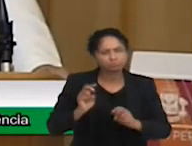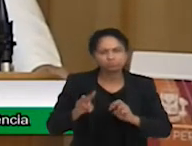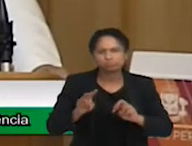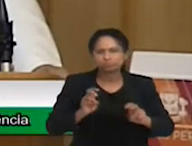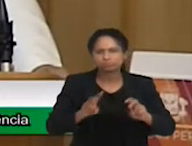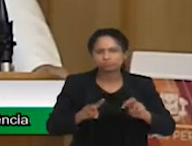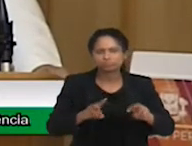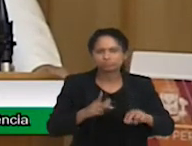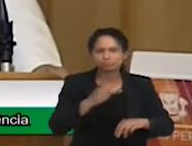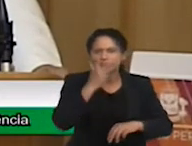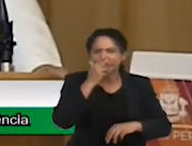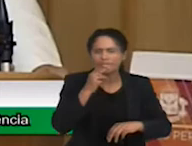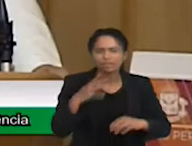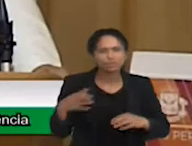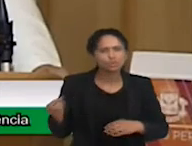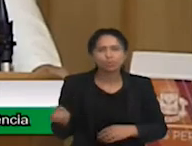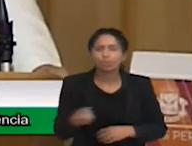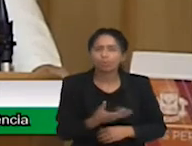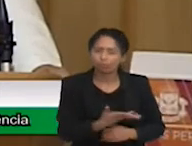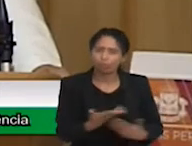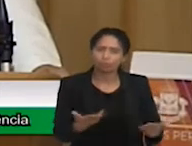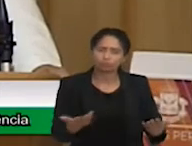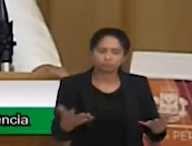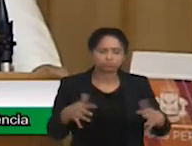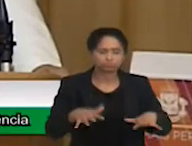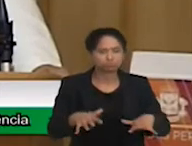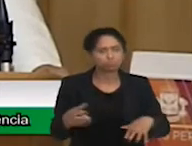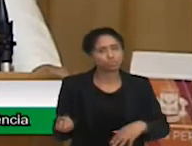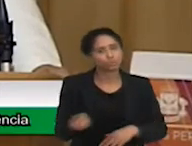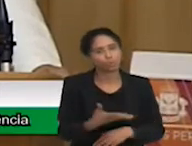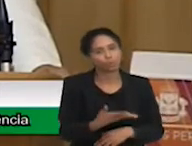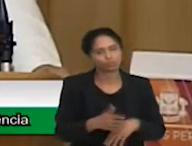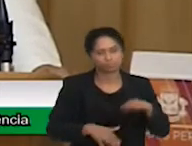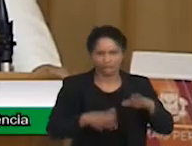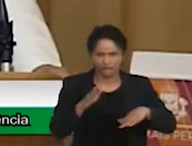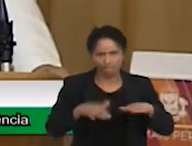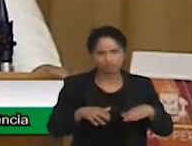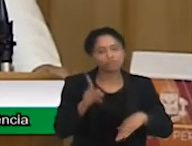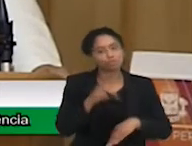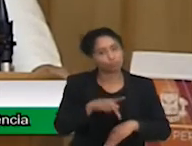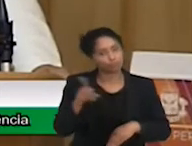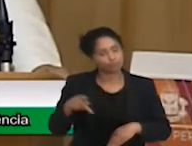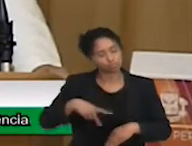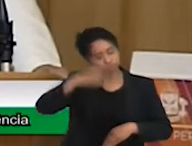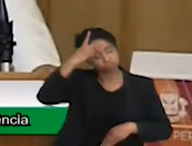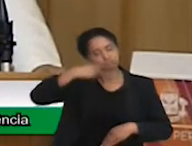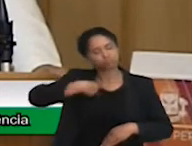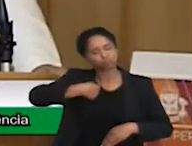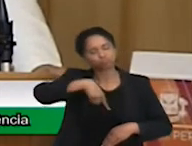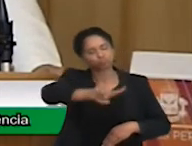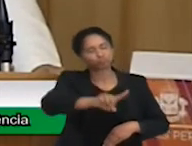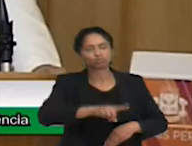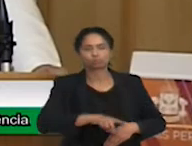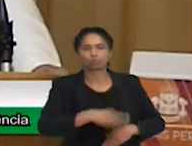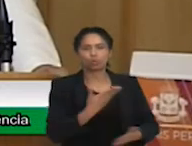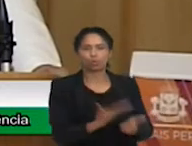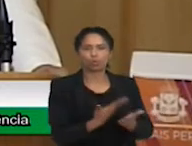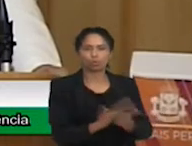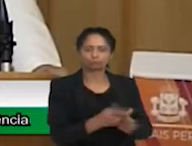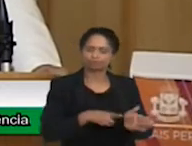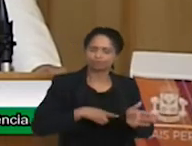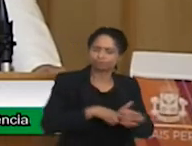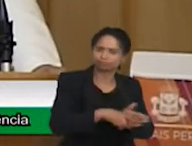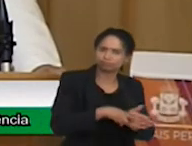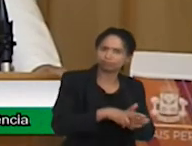muito novo para esse professor também. É claro que alguns buscam por si só compreender, vão fazer pós-graduação, vão buscar o